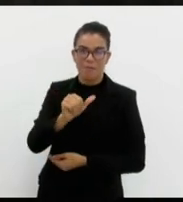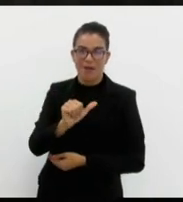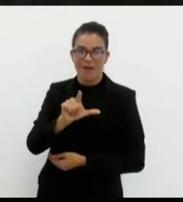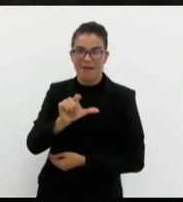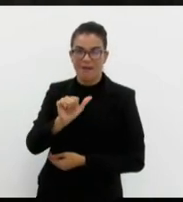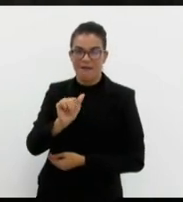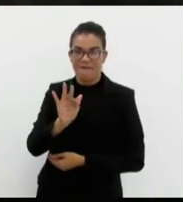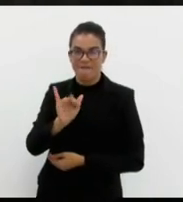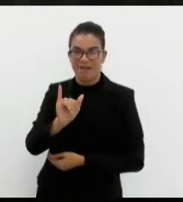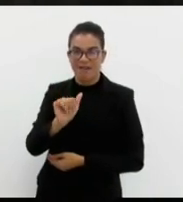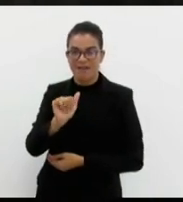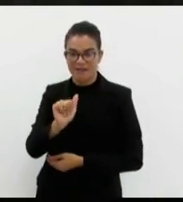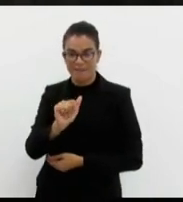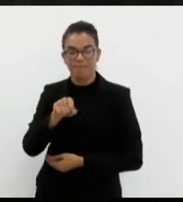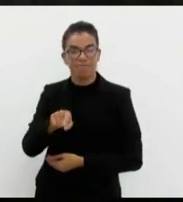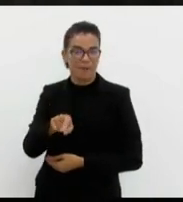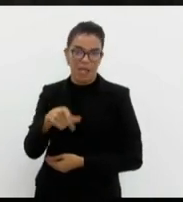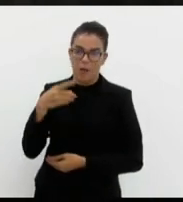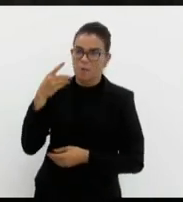Bíblia,